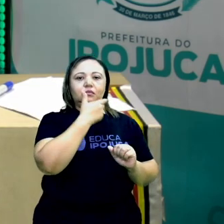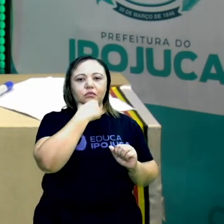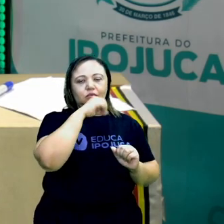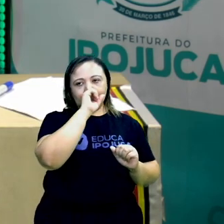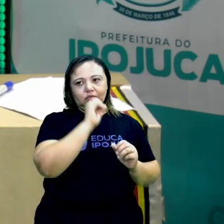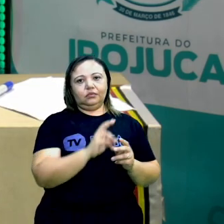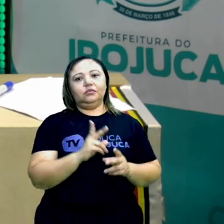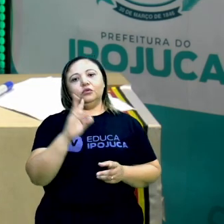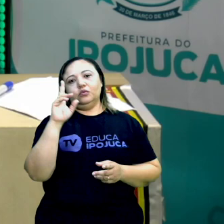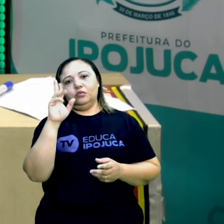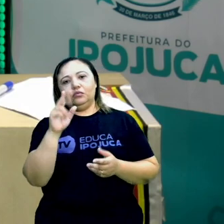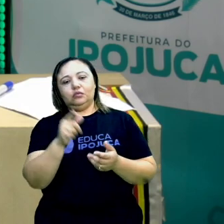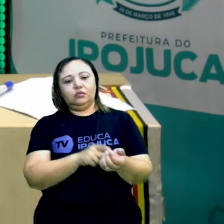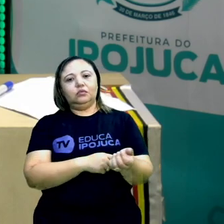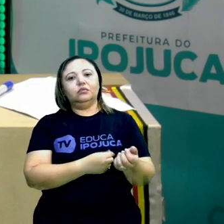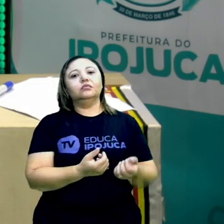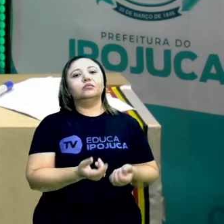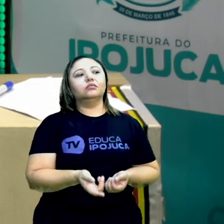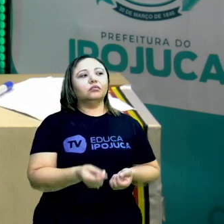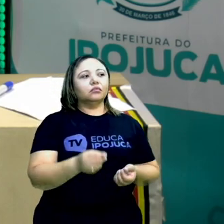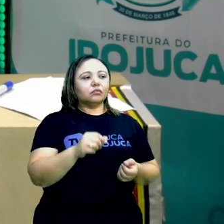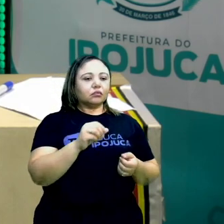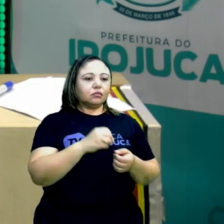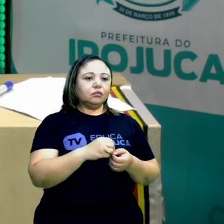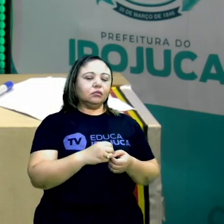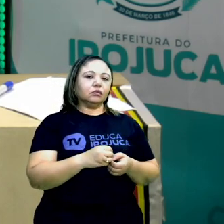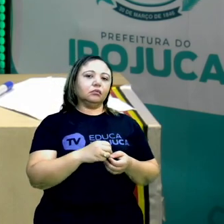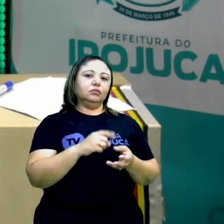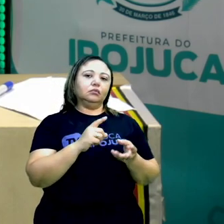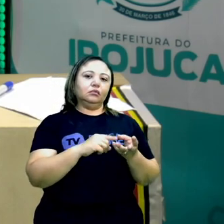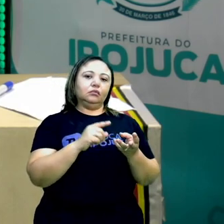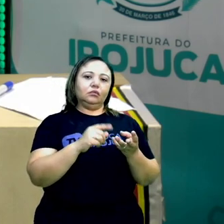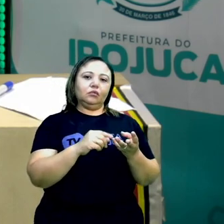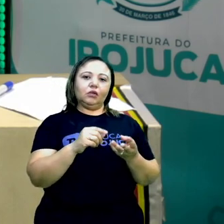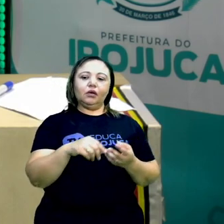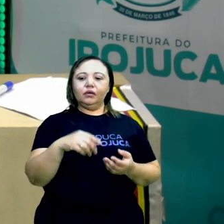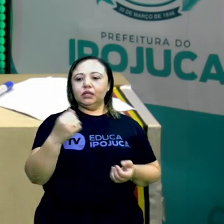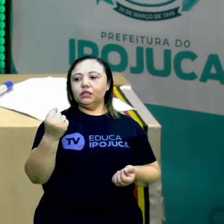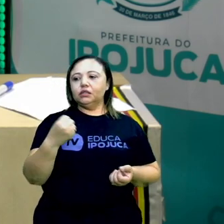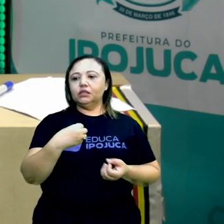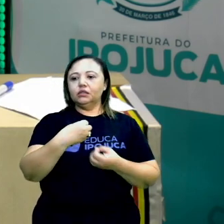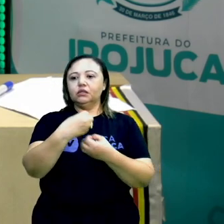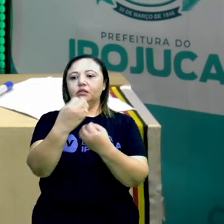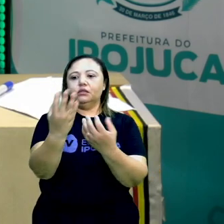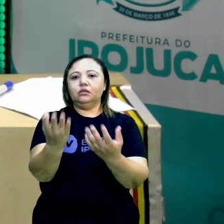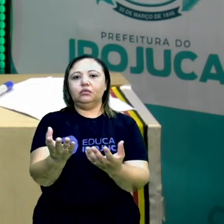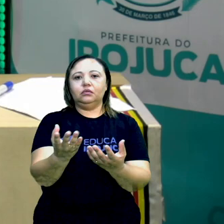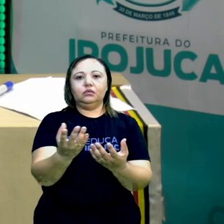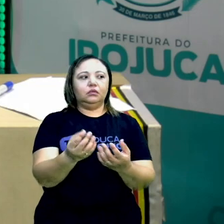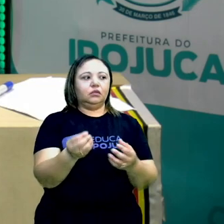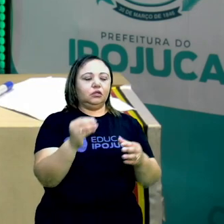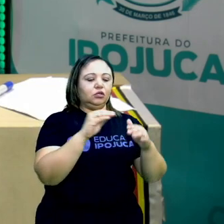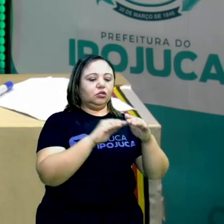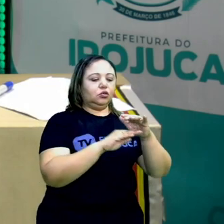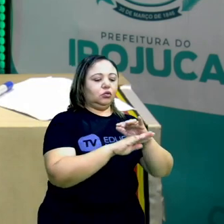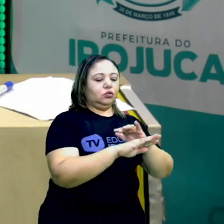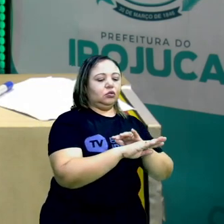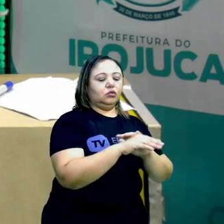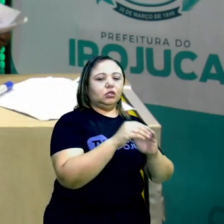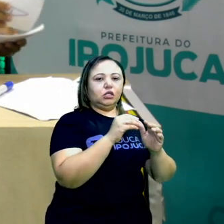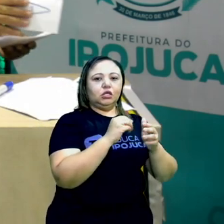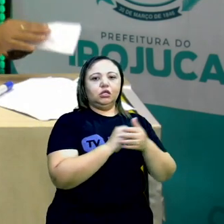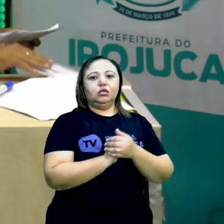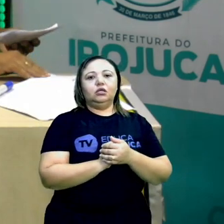vão pegar todas essas letrinhas, vão dar o comando para uma pessoa esconder, tá